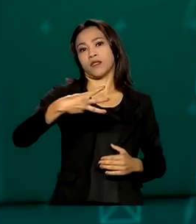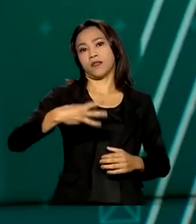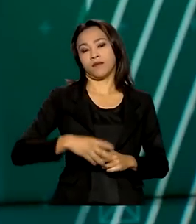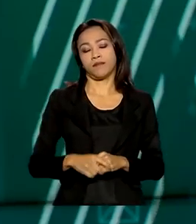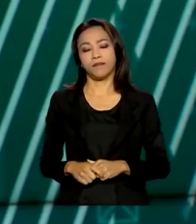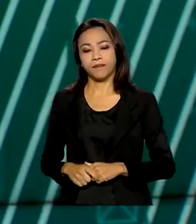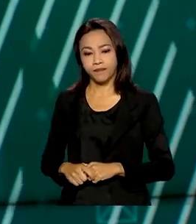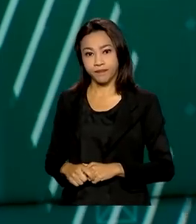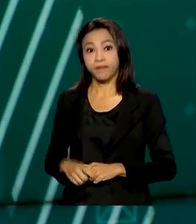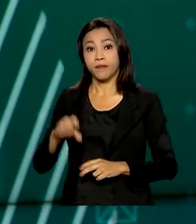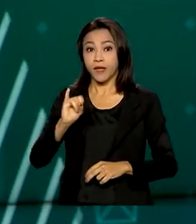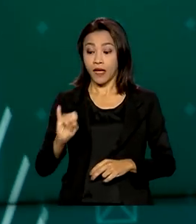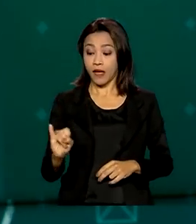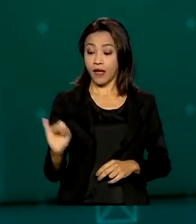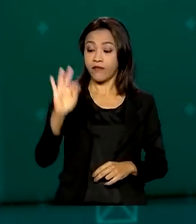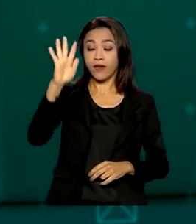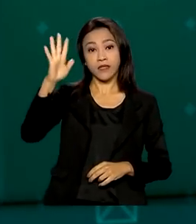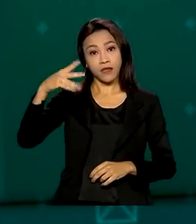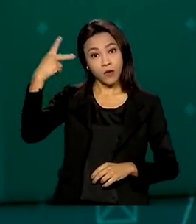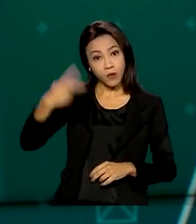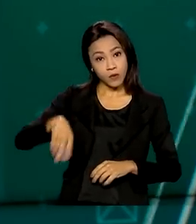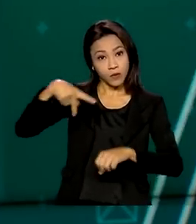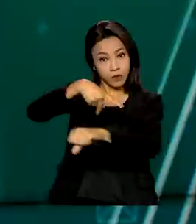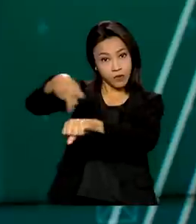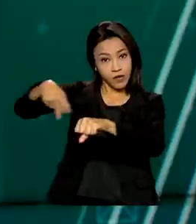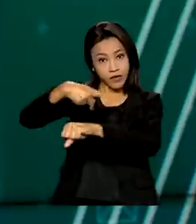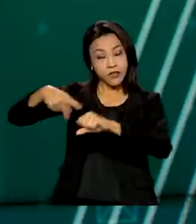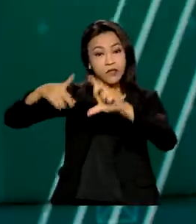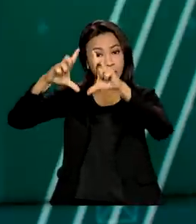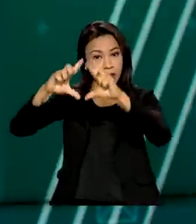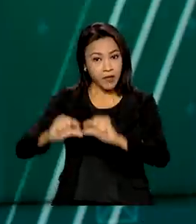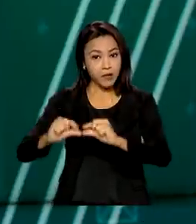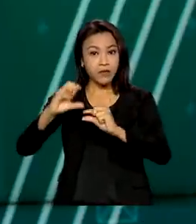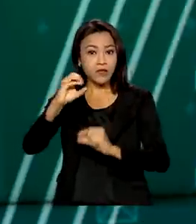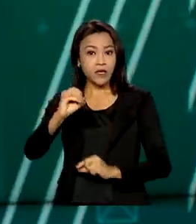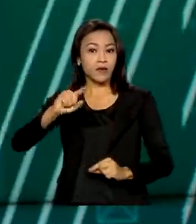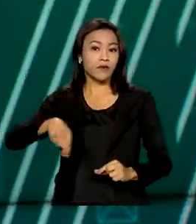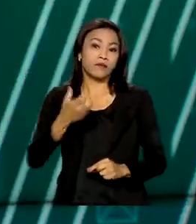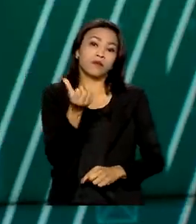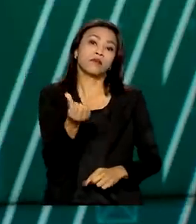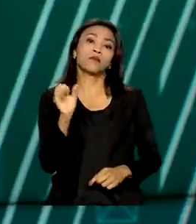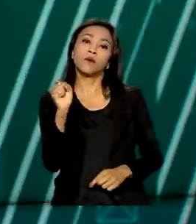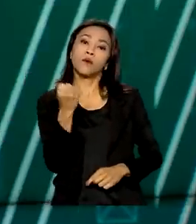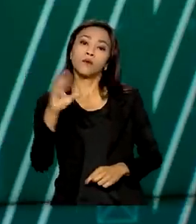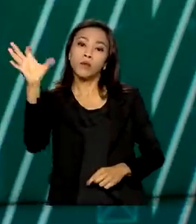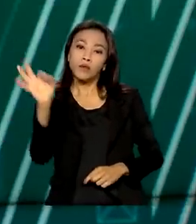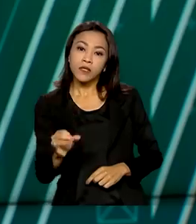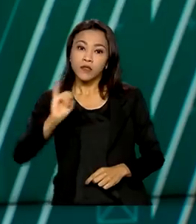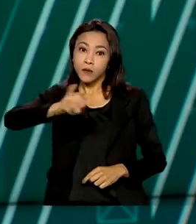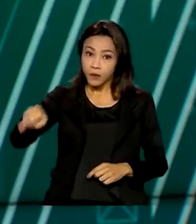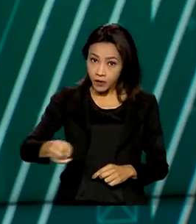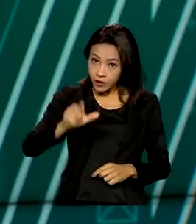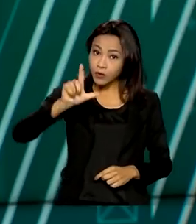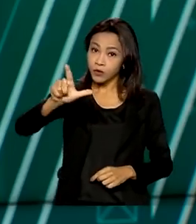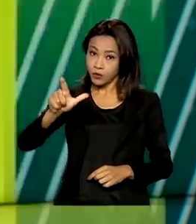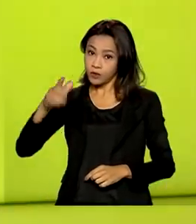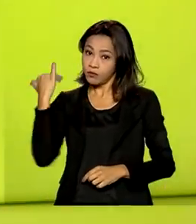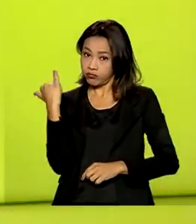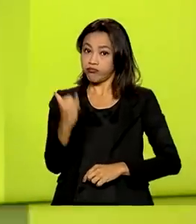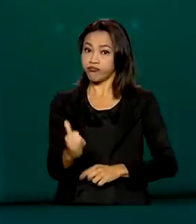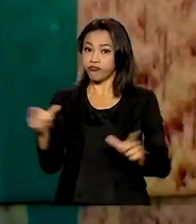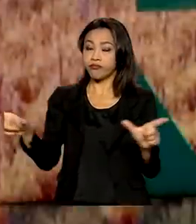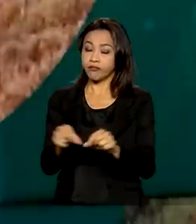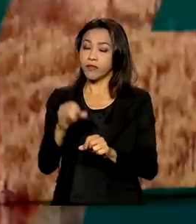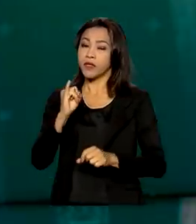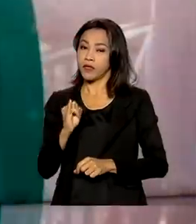A inflação oficial do país registrou menos 0,68% em julho, segundo o IBGE. Quem